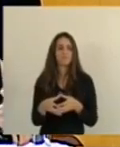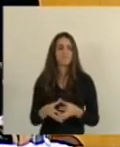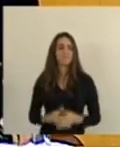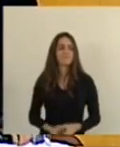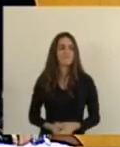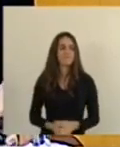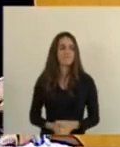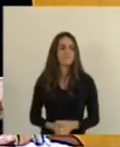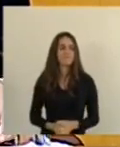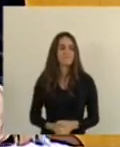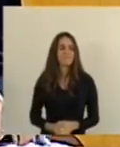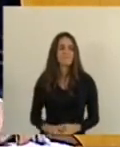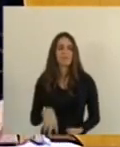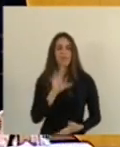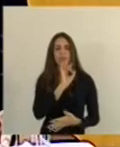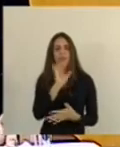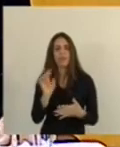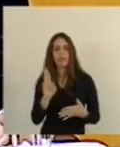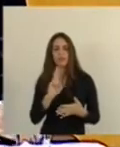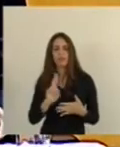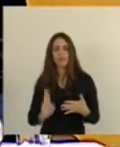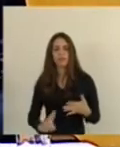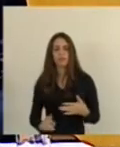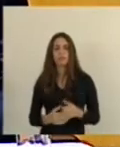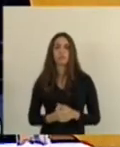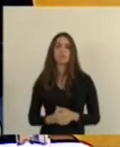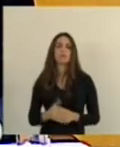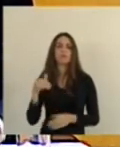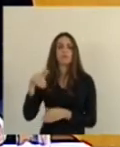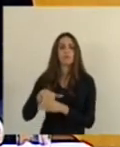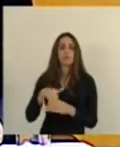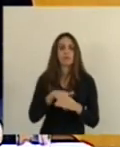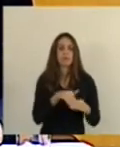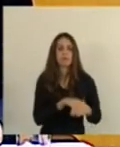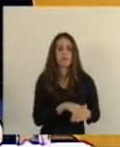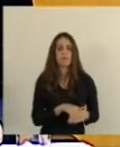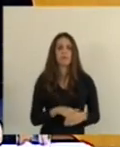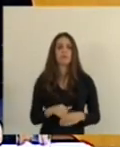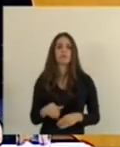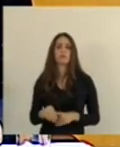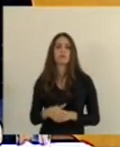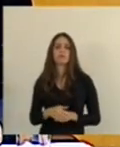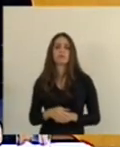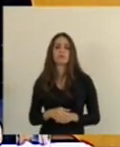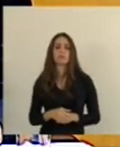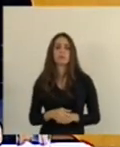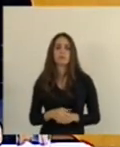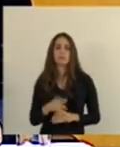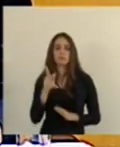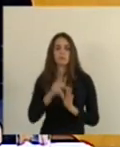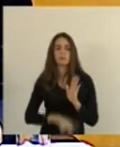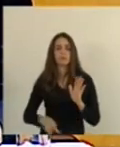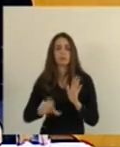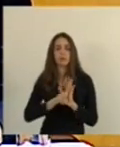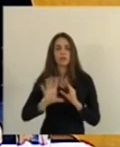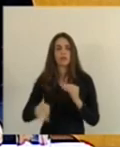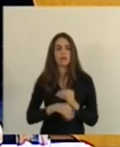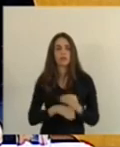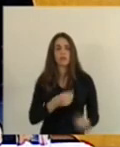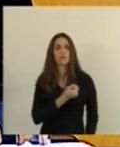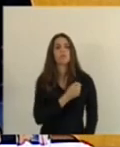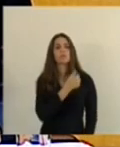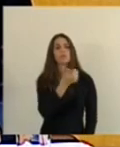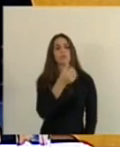a fazer a chamada e o processo de votação. Votação do projeto de lei complementar 19